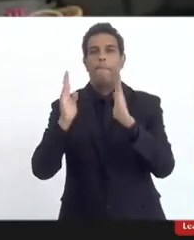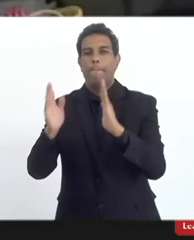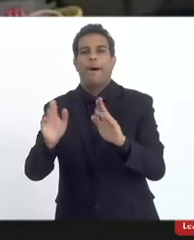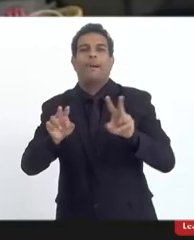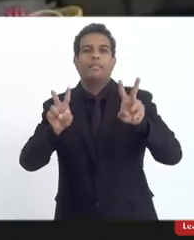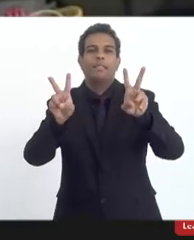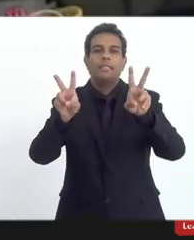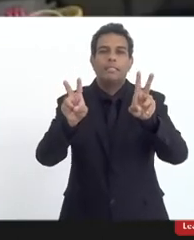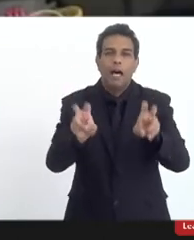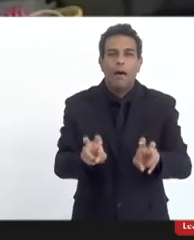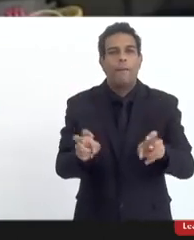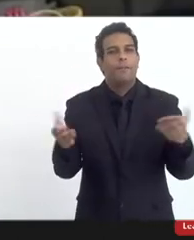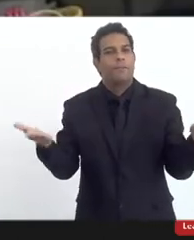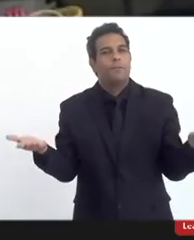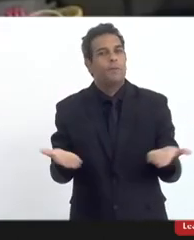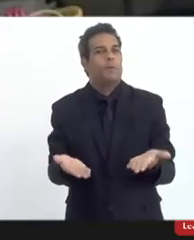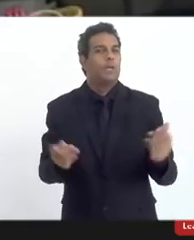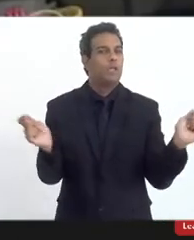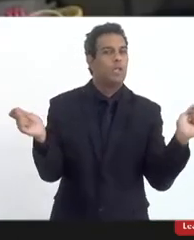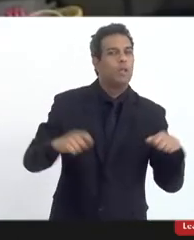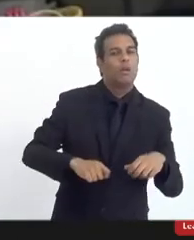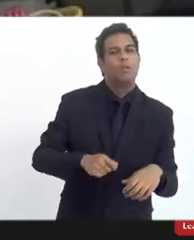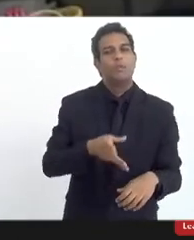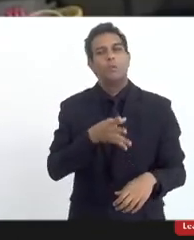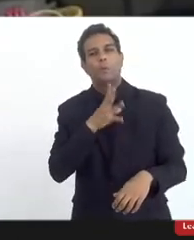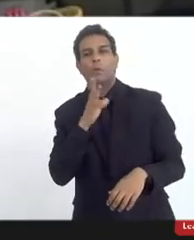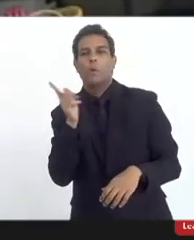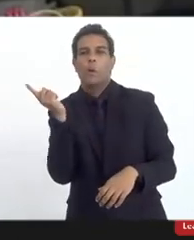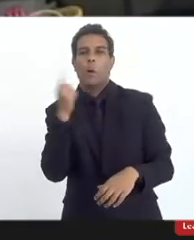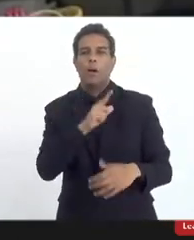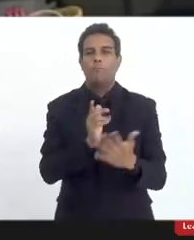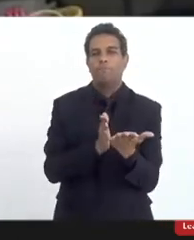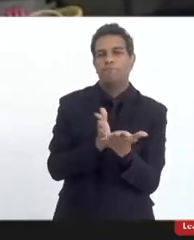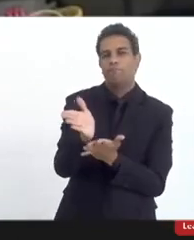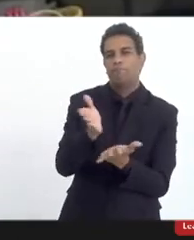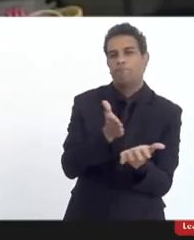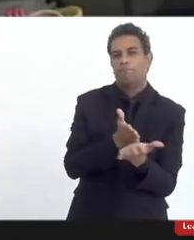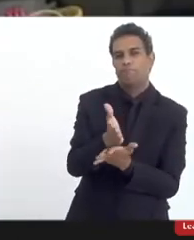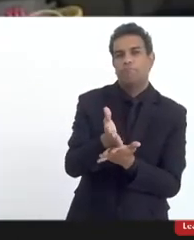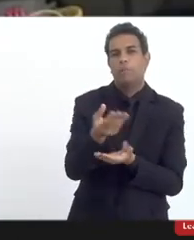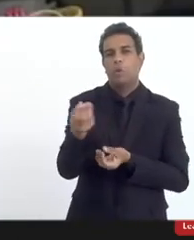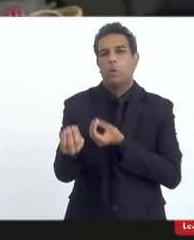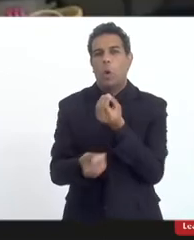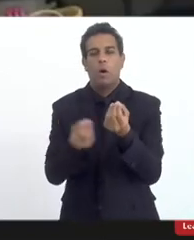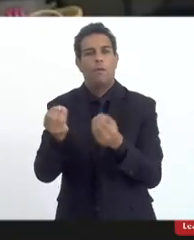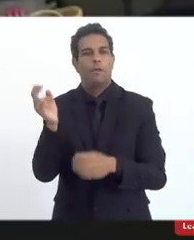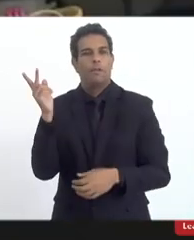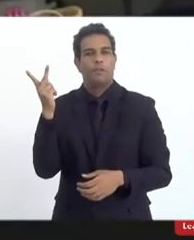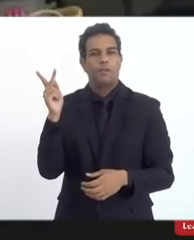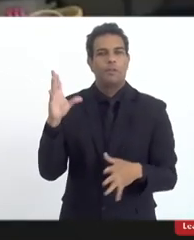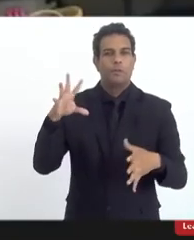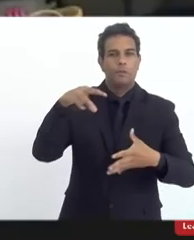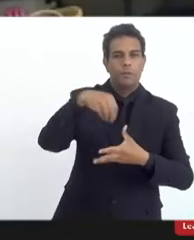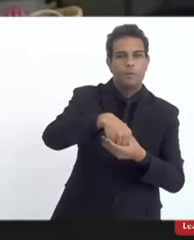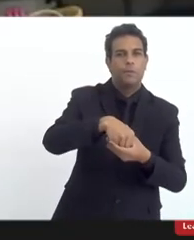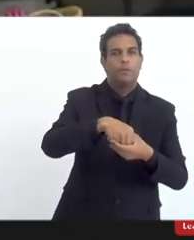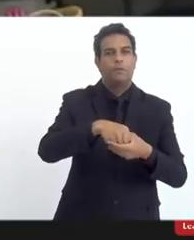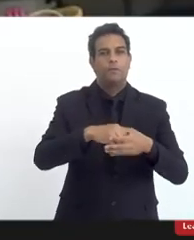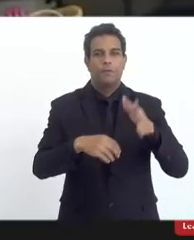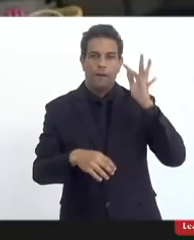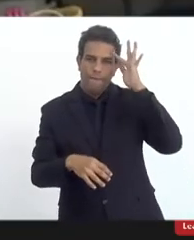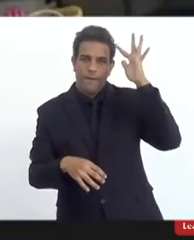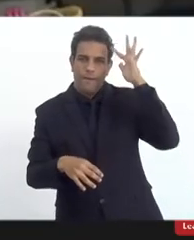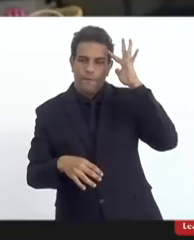temática para cá porque a gente vai conseguir casar com a história com a filosofia então